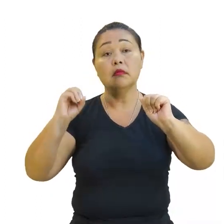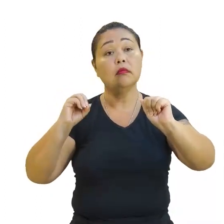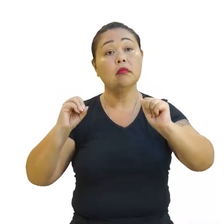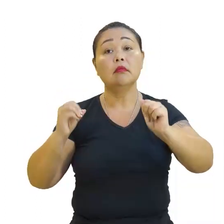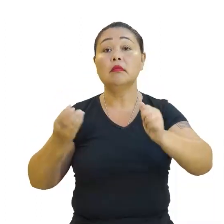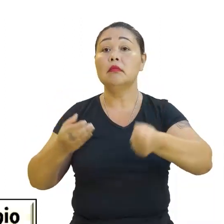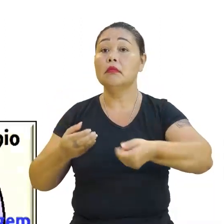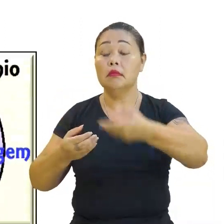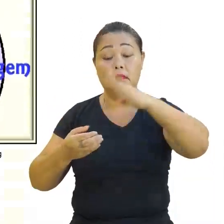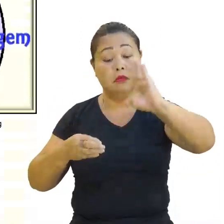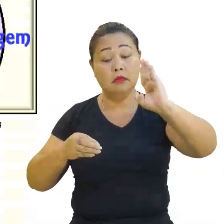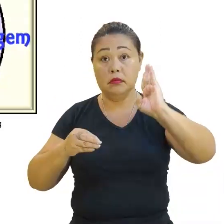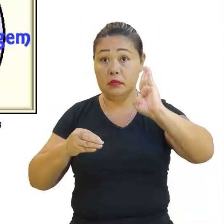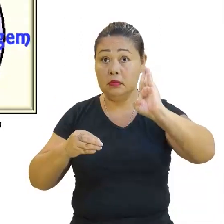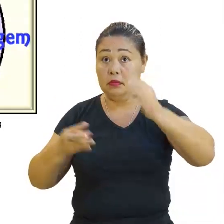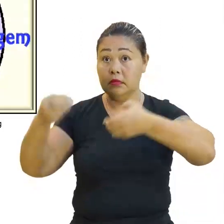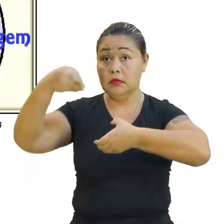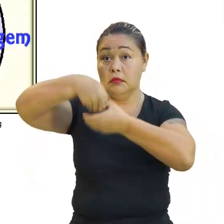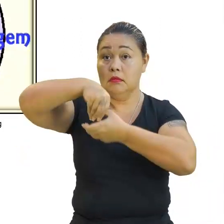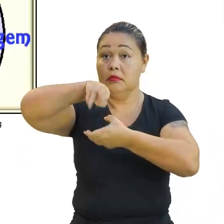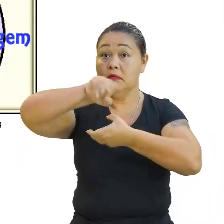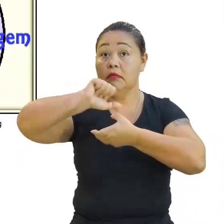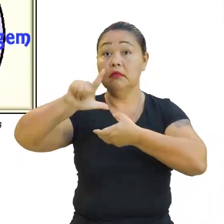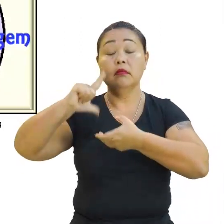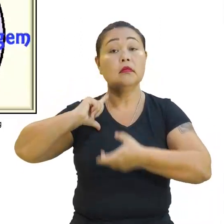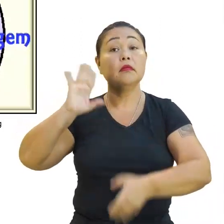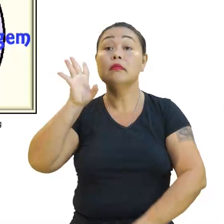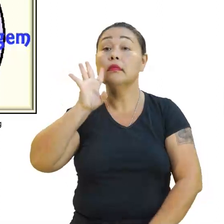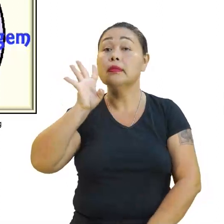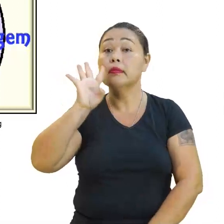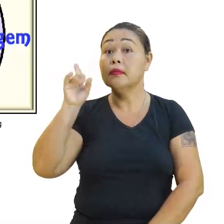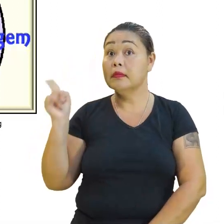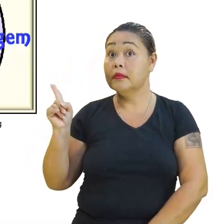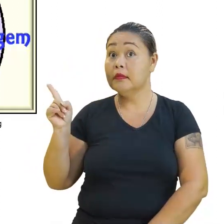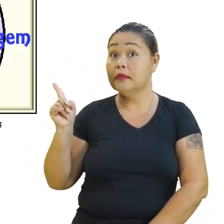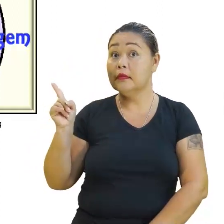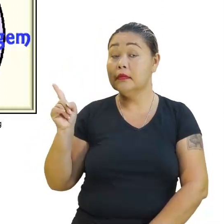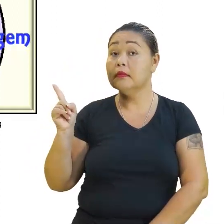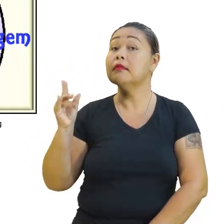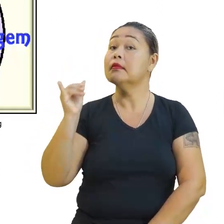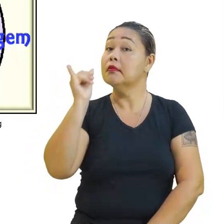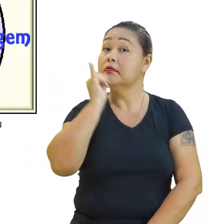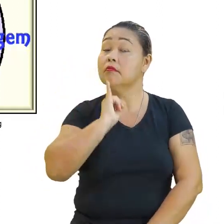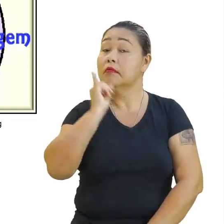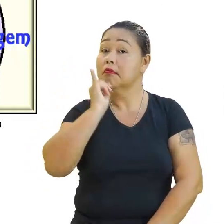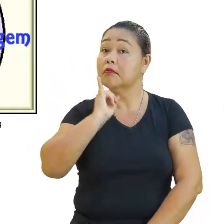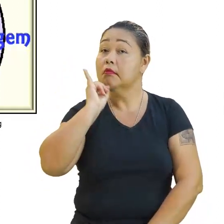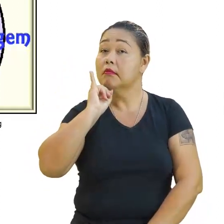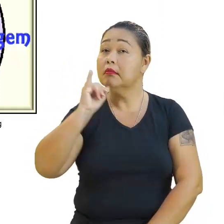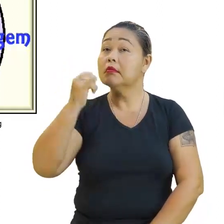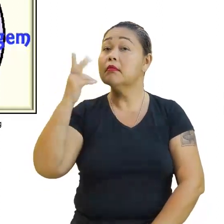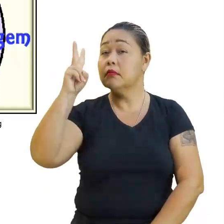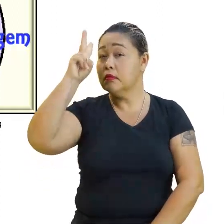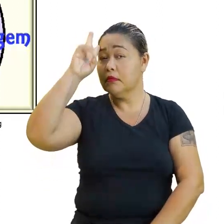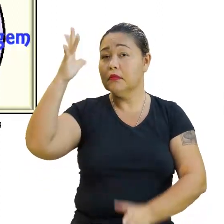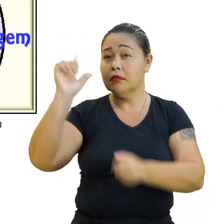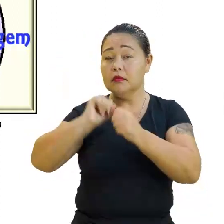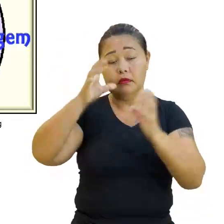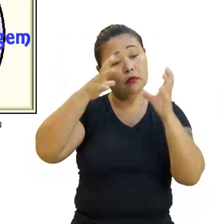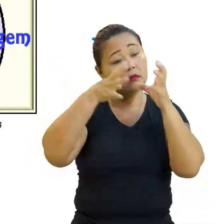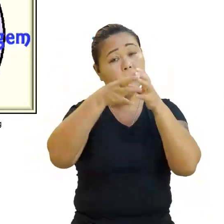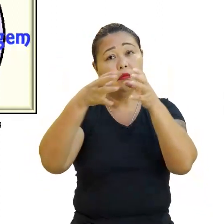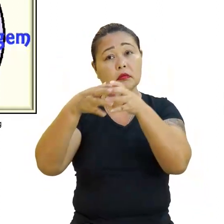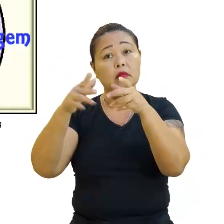aos reais. Valores reais. Olha que legal. Aí a gente traz um exemplo lá na teoria dos conjuntos, que a gente falou, né? Que está sempre